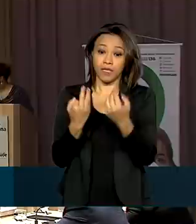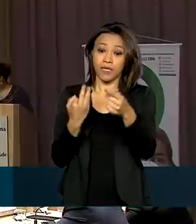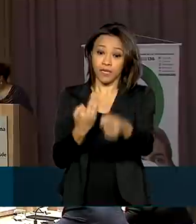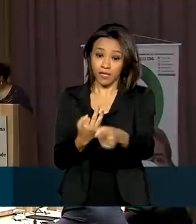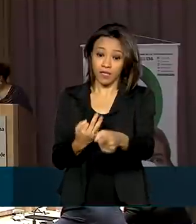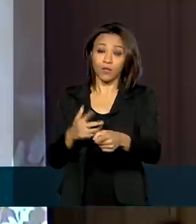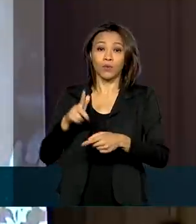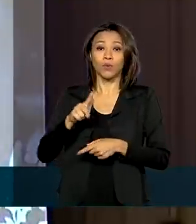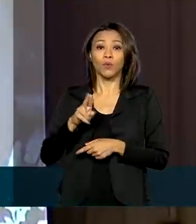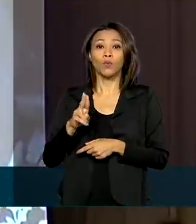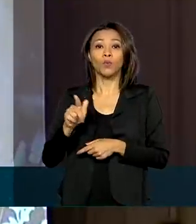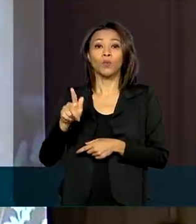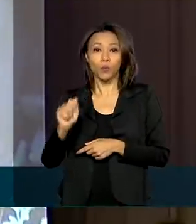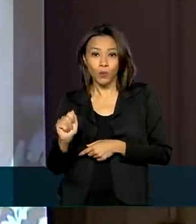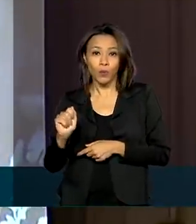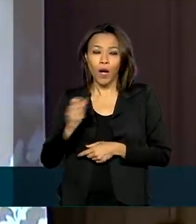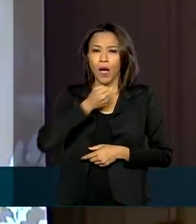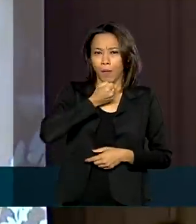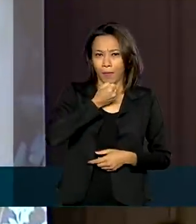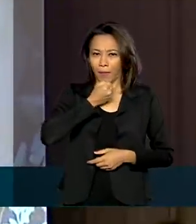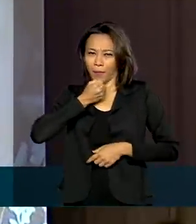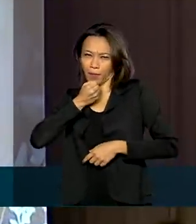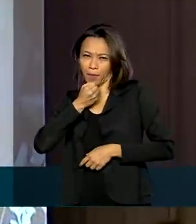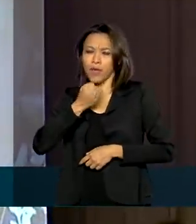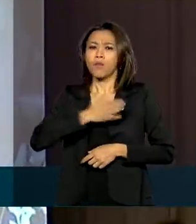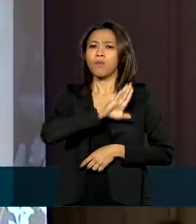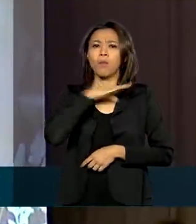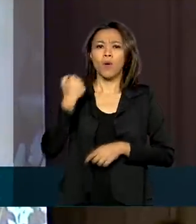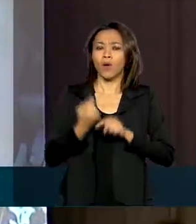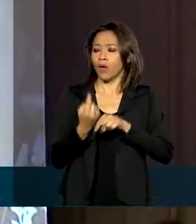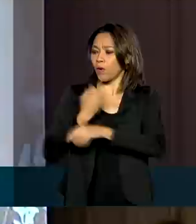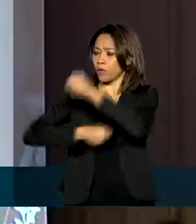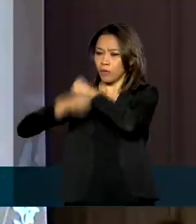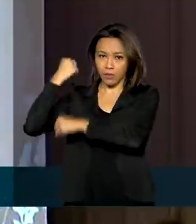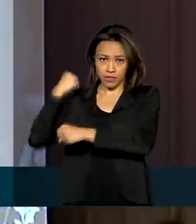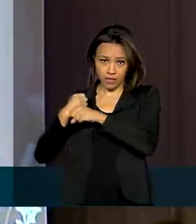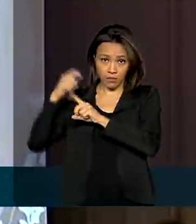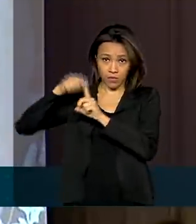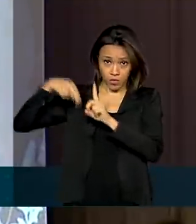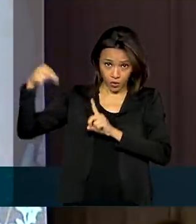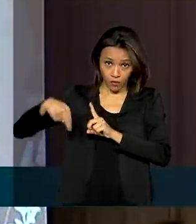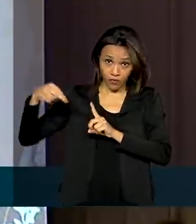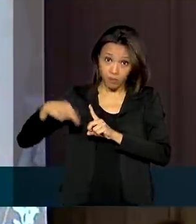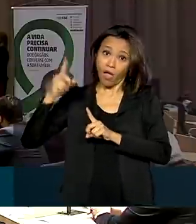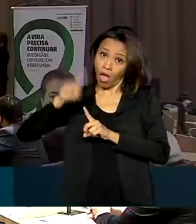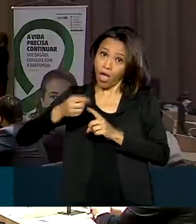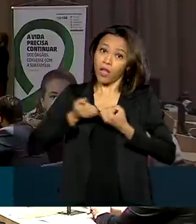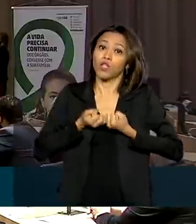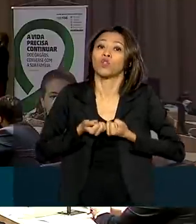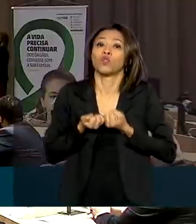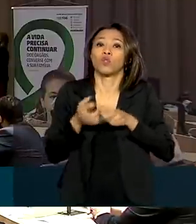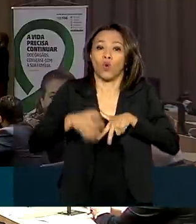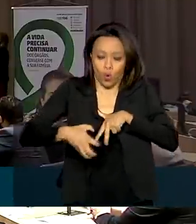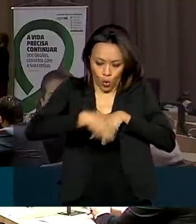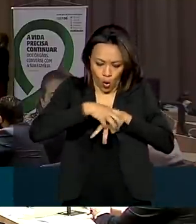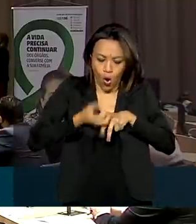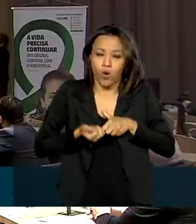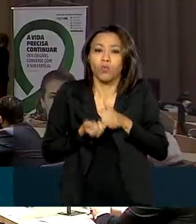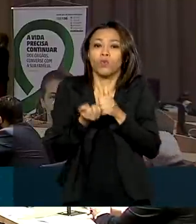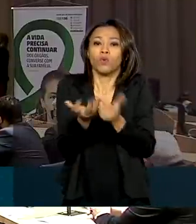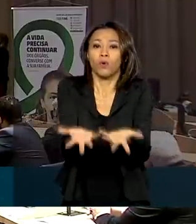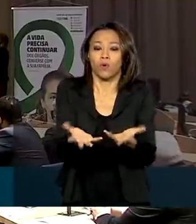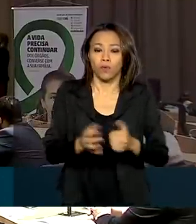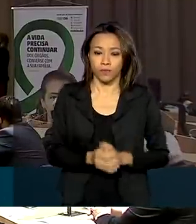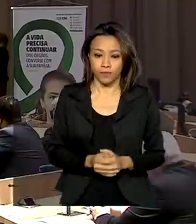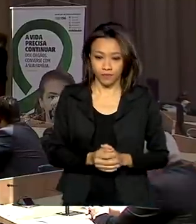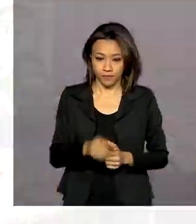recebeu uma homenagem. O apresentador, que morreu em novembro do ano passado, era doador de órgãos. O Gugu sempre gostou de